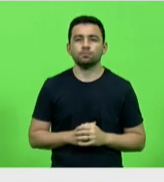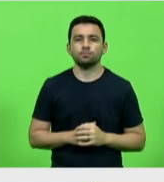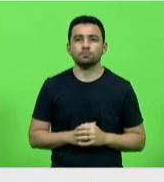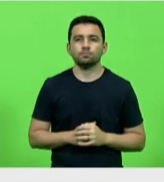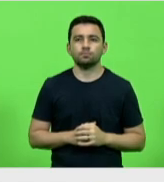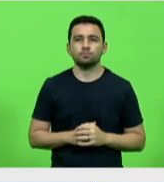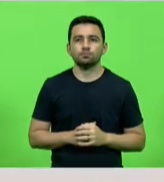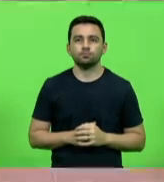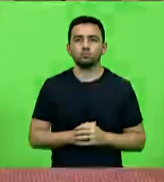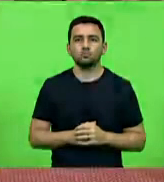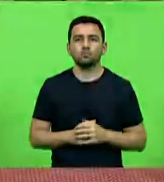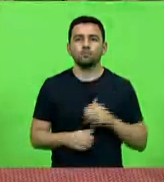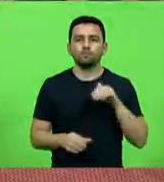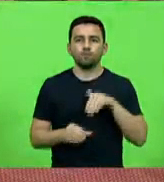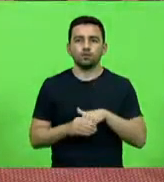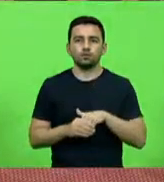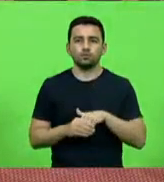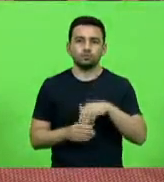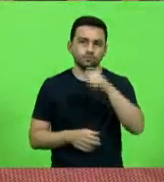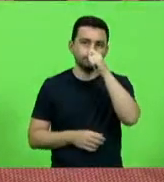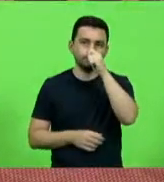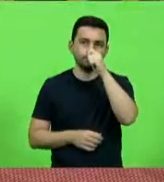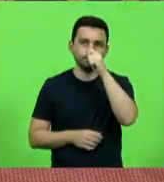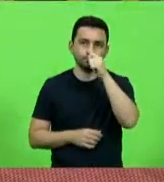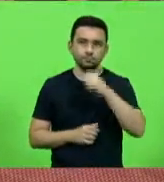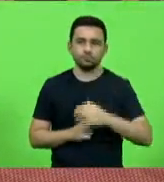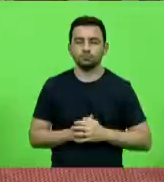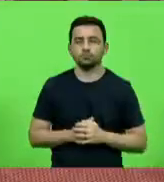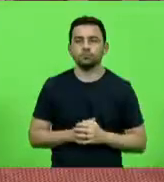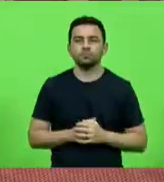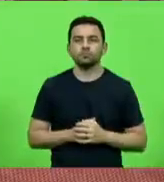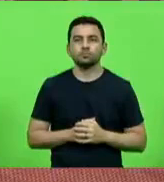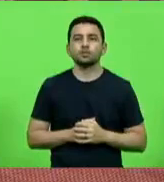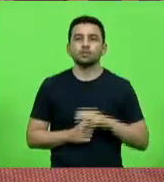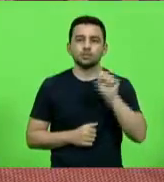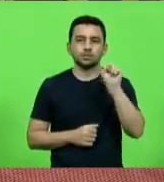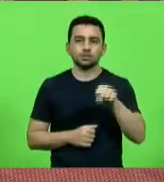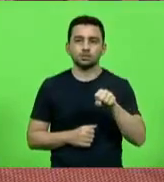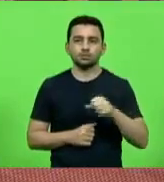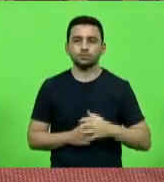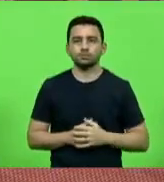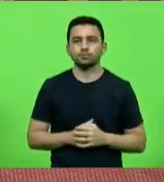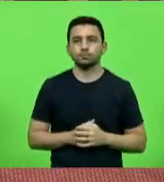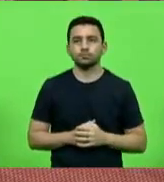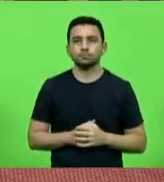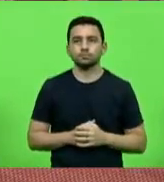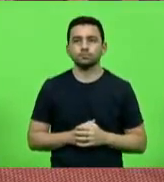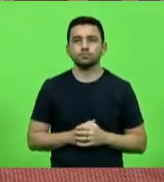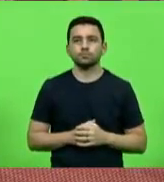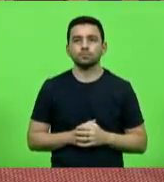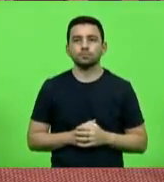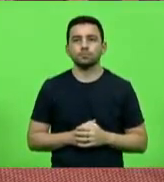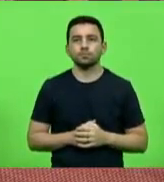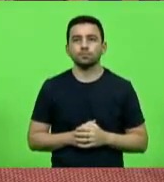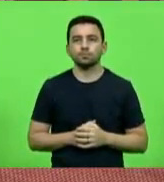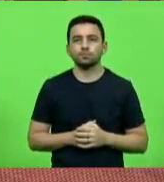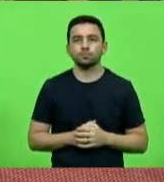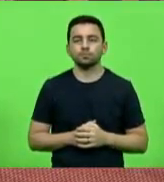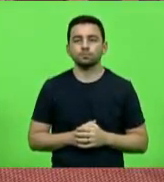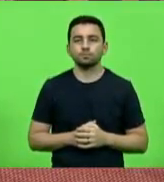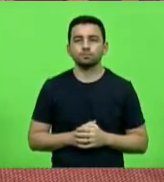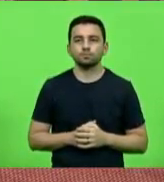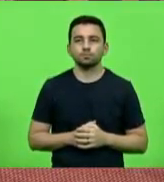Como vota o deputado João Amin. Voto sim. Deputado João Amin vota sim.